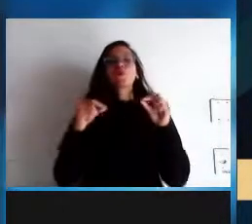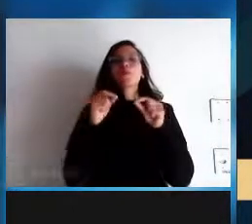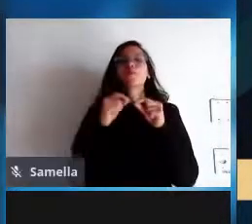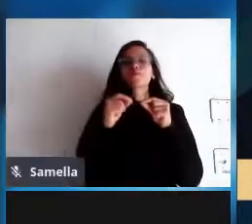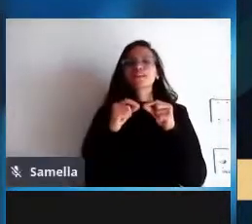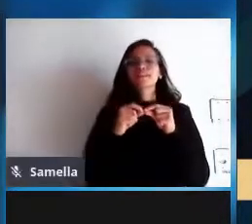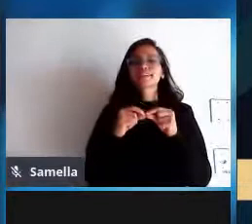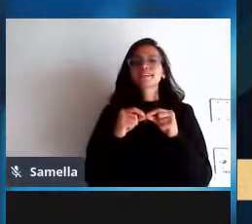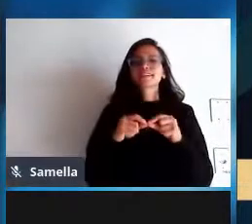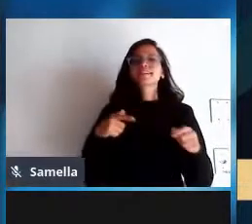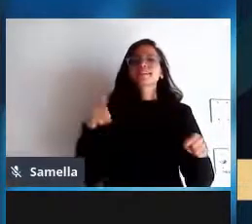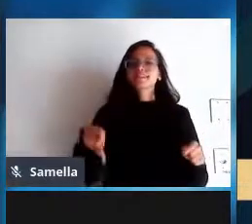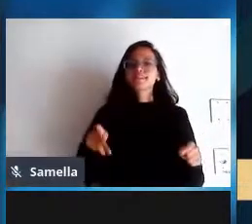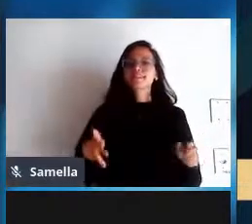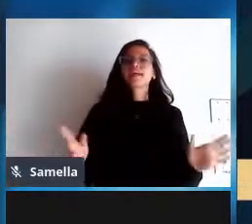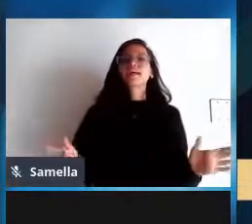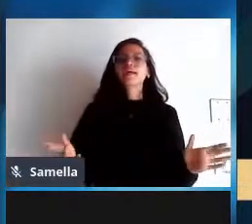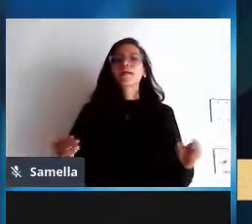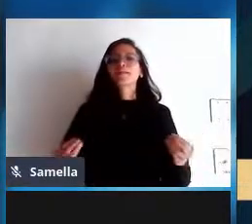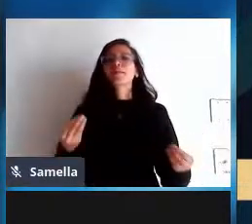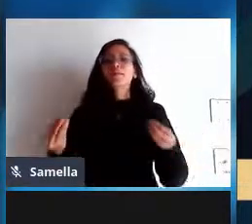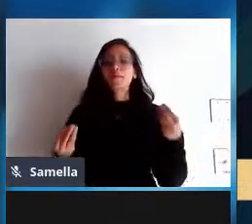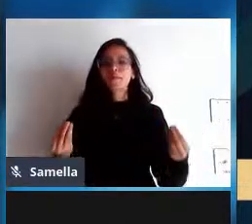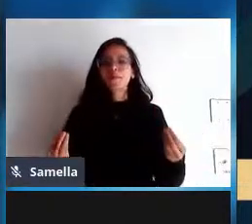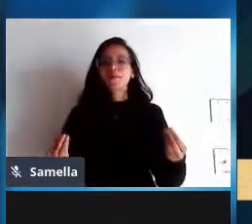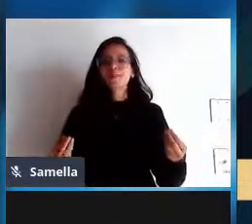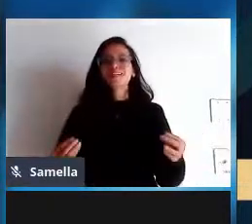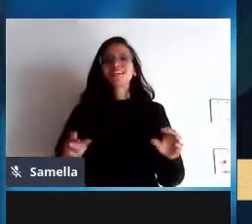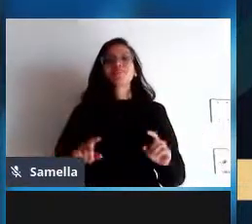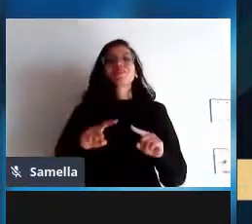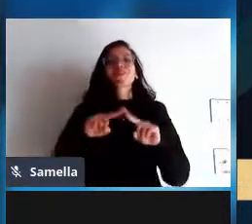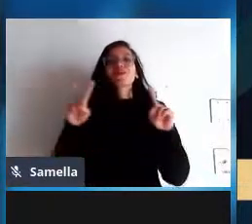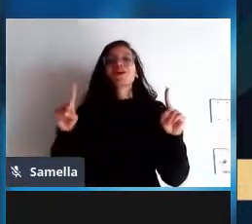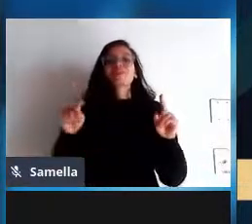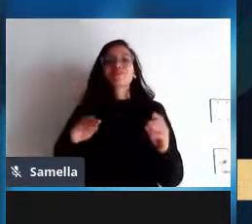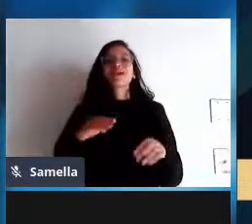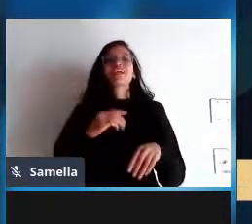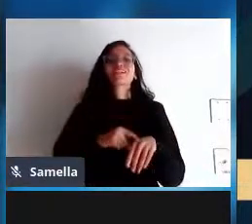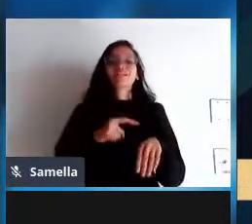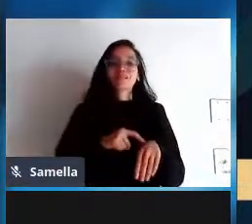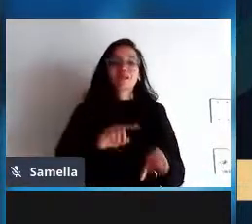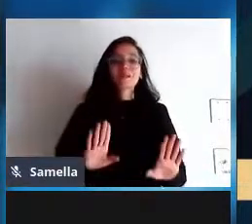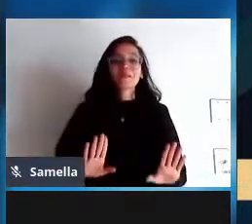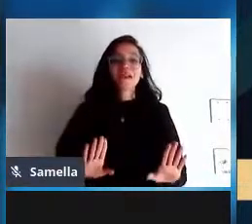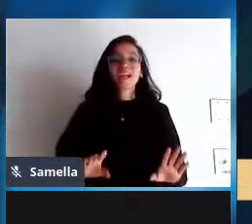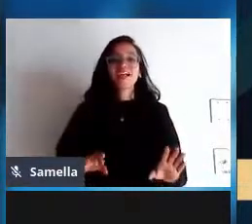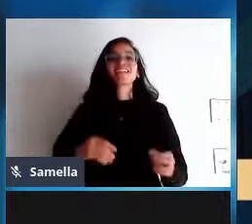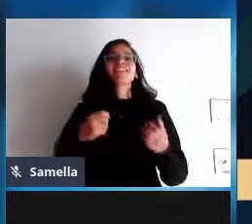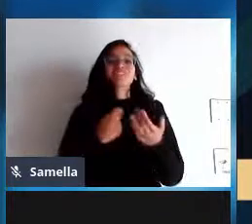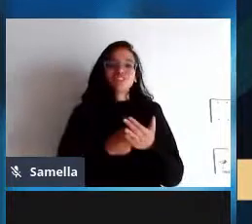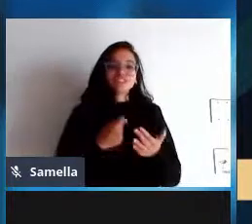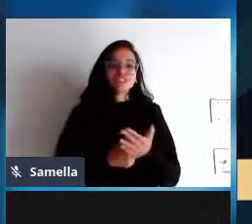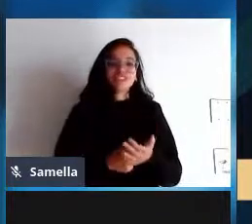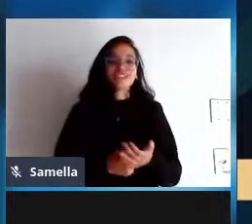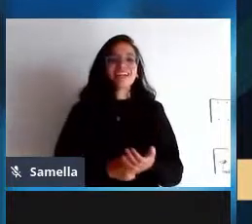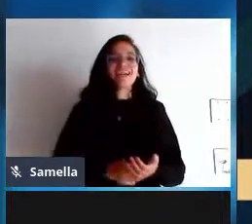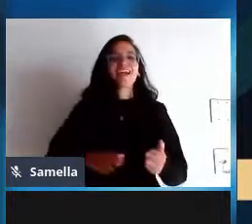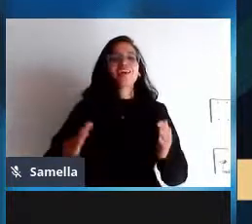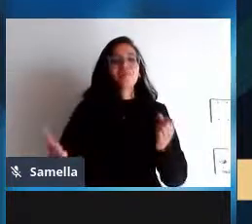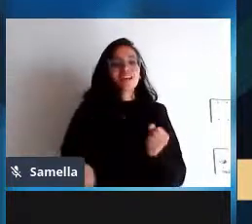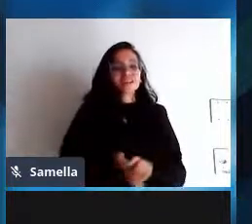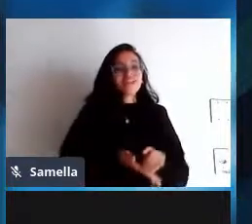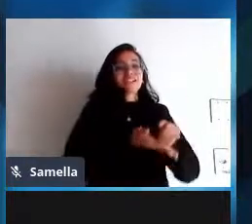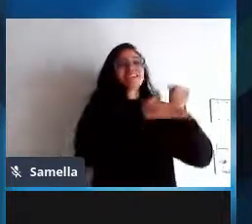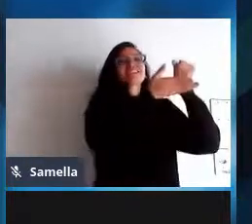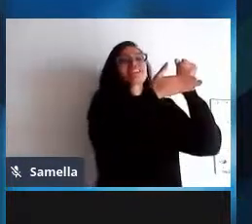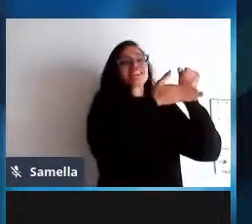modelo do software livre de desenvolvimento aspecto econômico principalmente tá ele tem que ser sustentável ele